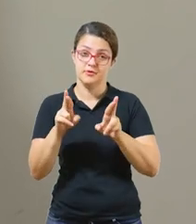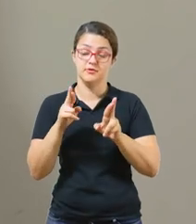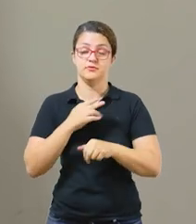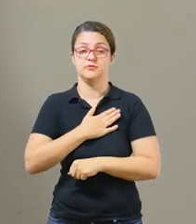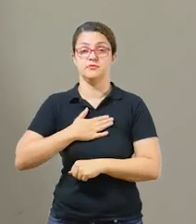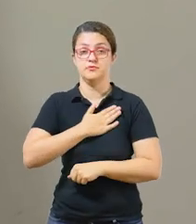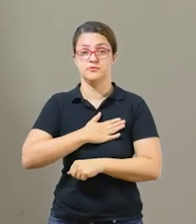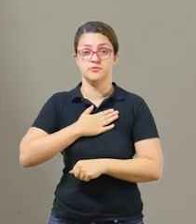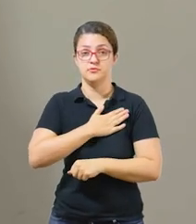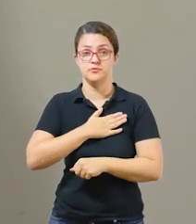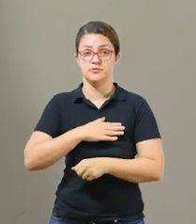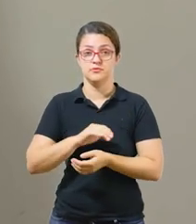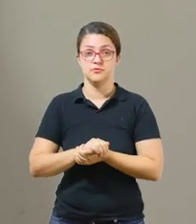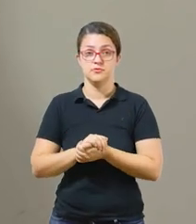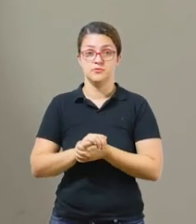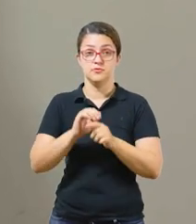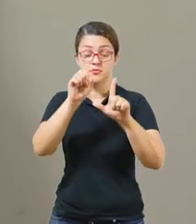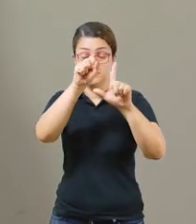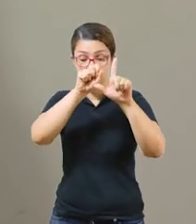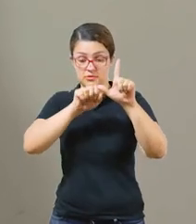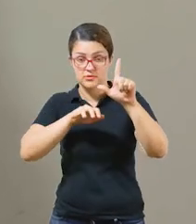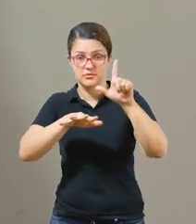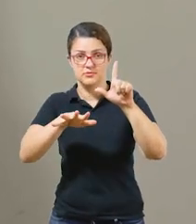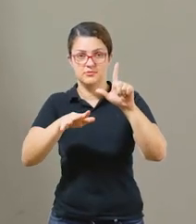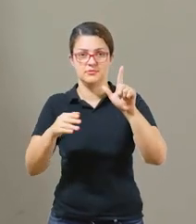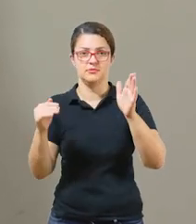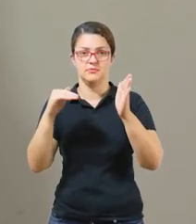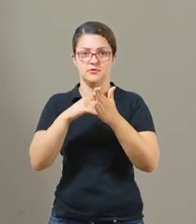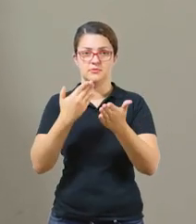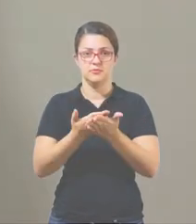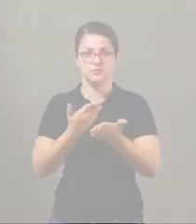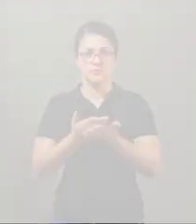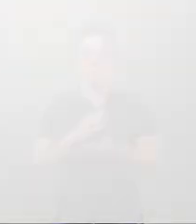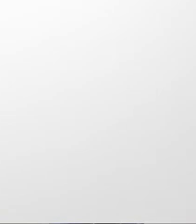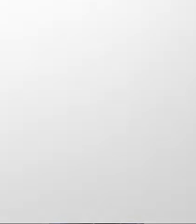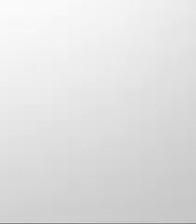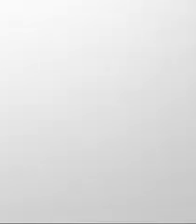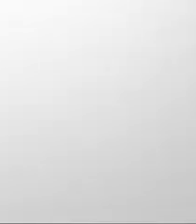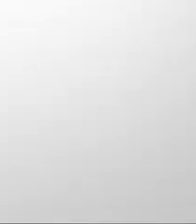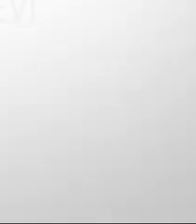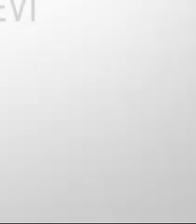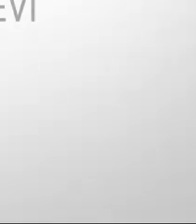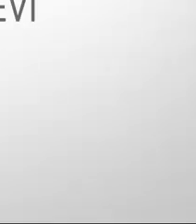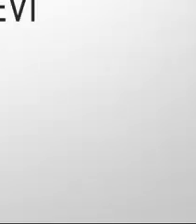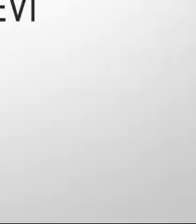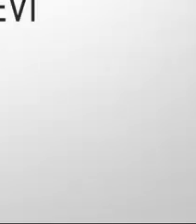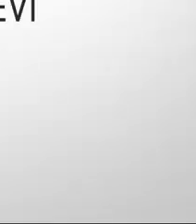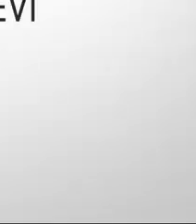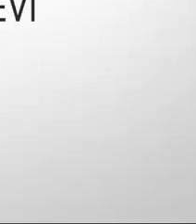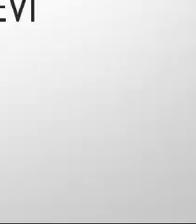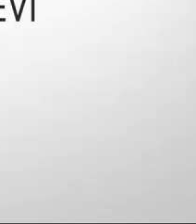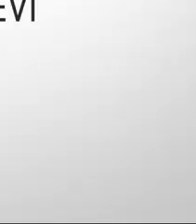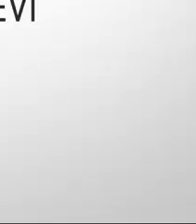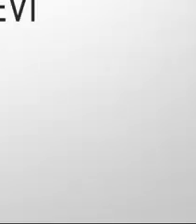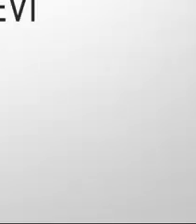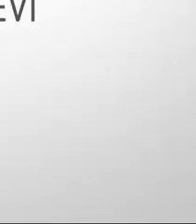que vocês tenham gostado. Compartilhe um link e até a próxima. Fala para mim.